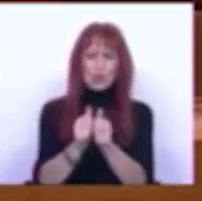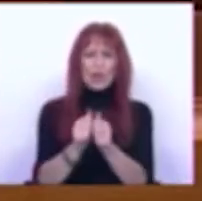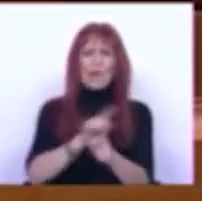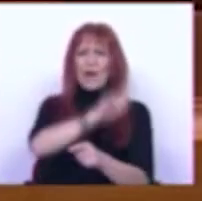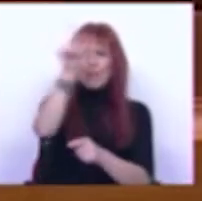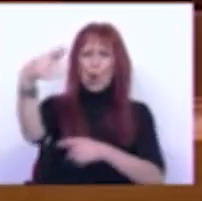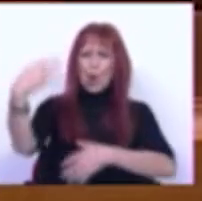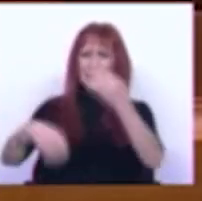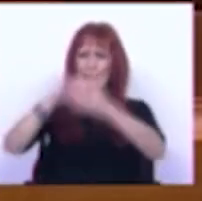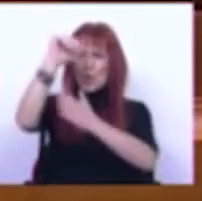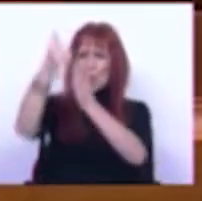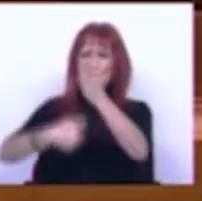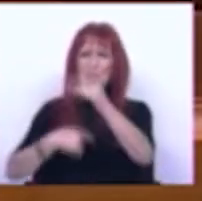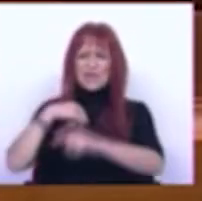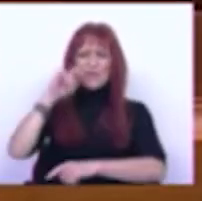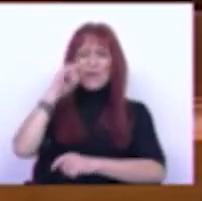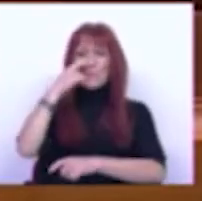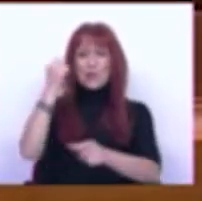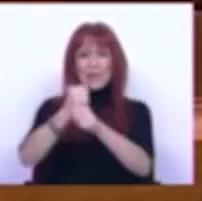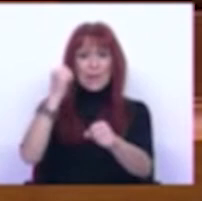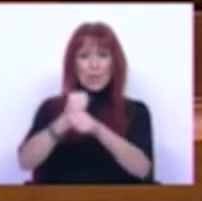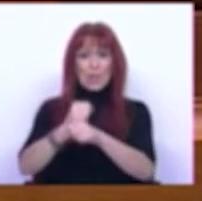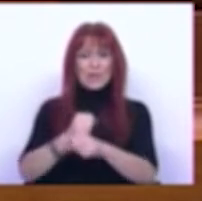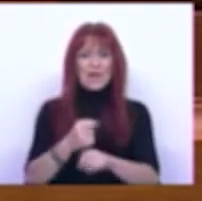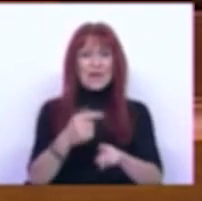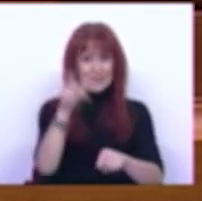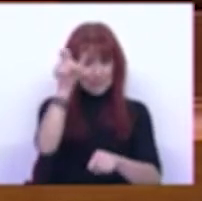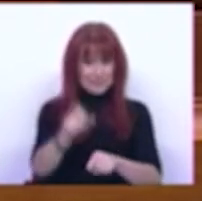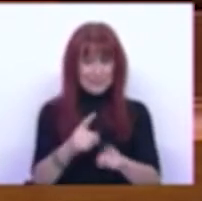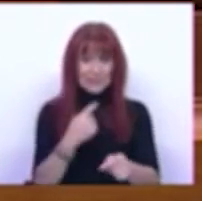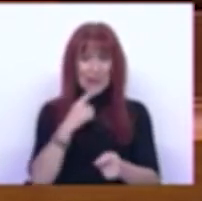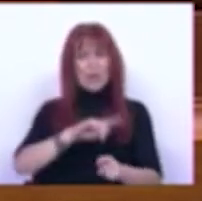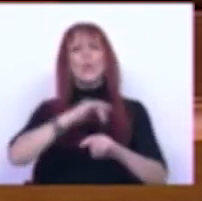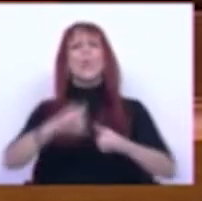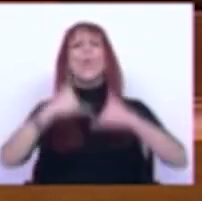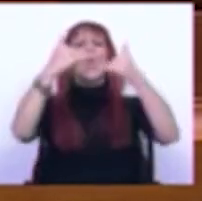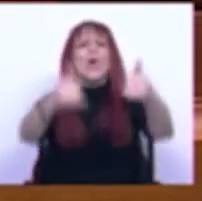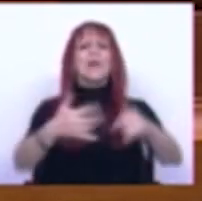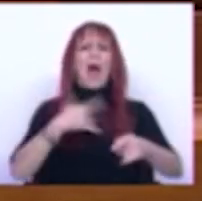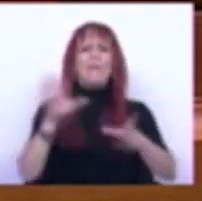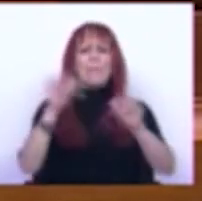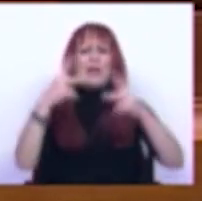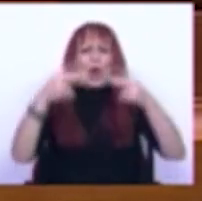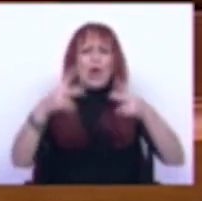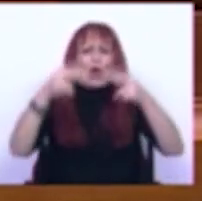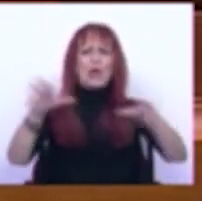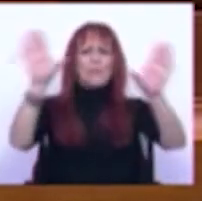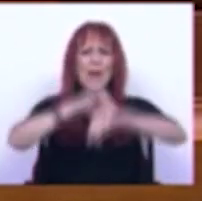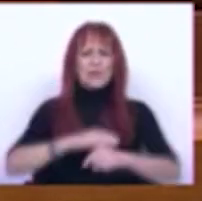para ir ao Tribunal Constitucional defender quem trabalha Brilhante Dias estava do outro lado a querer mais cortes